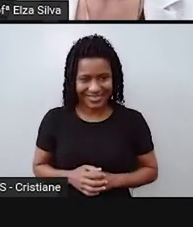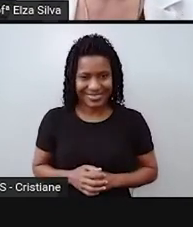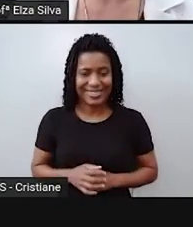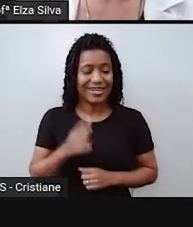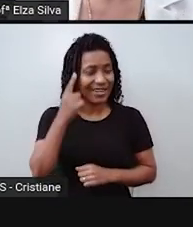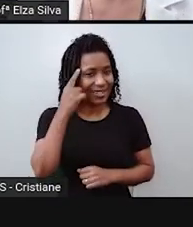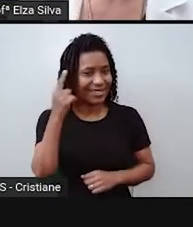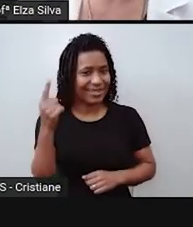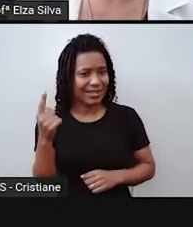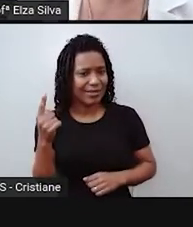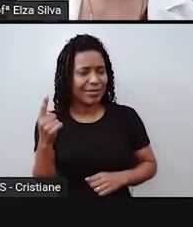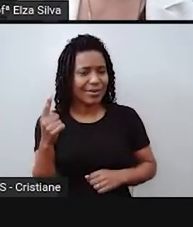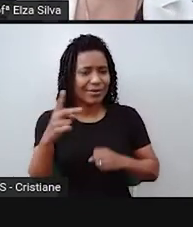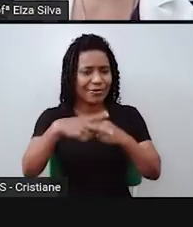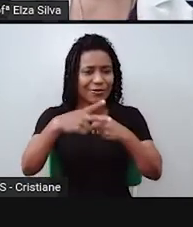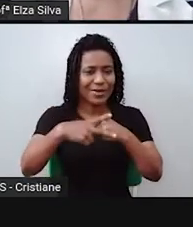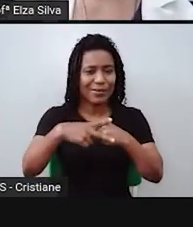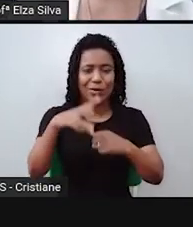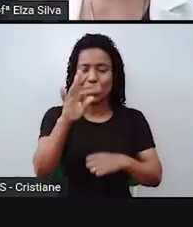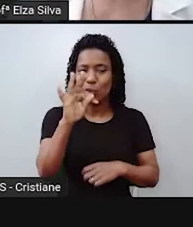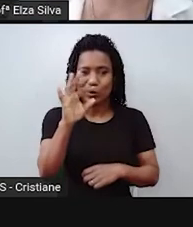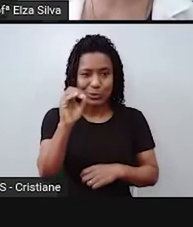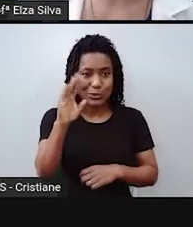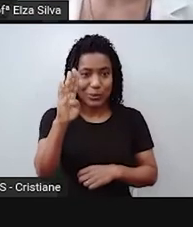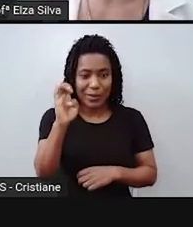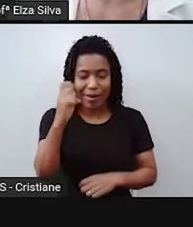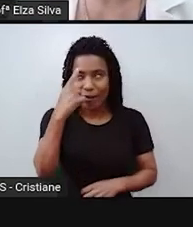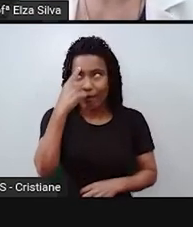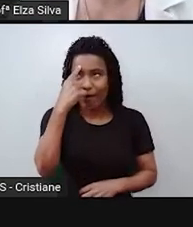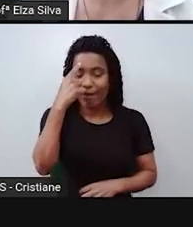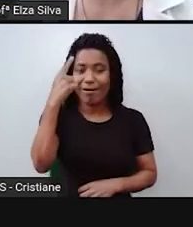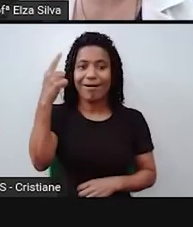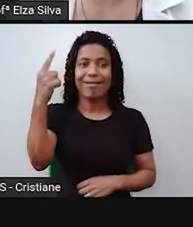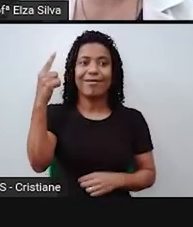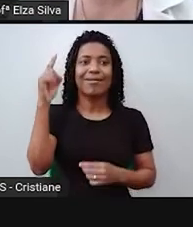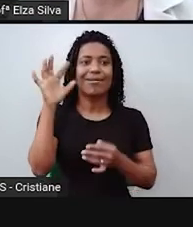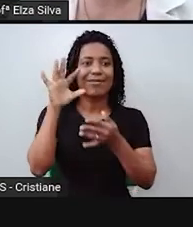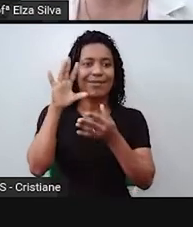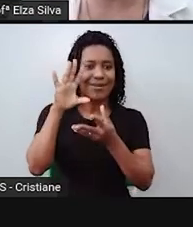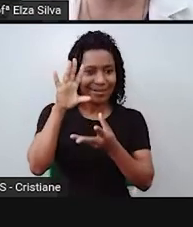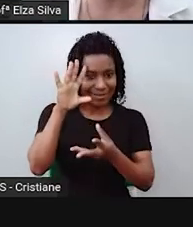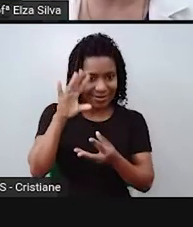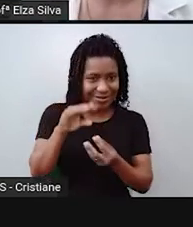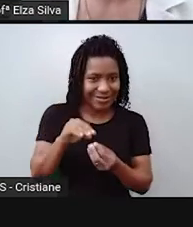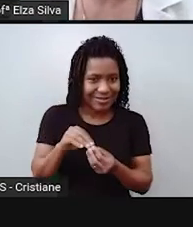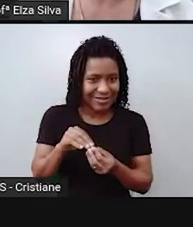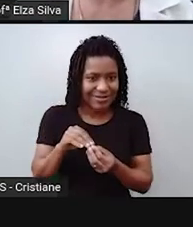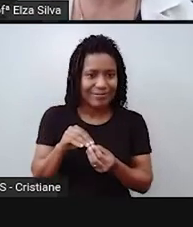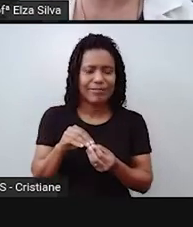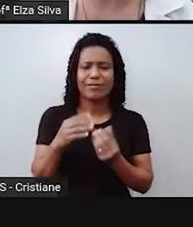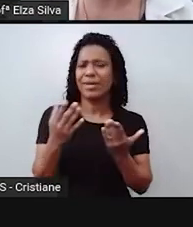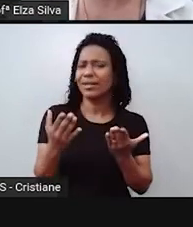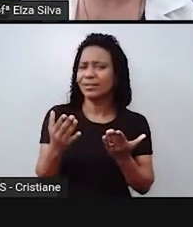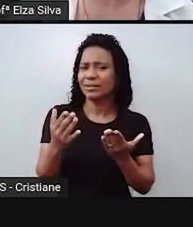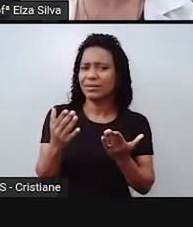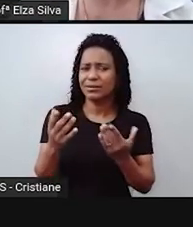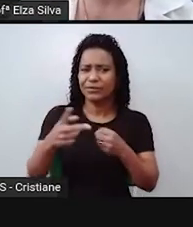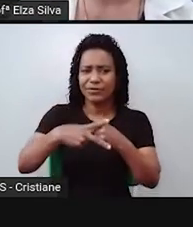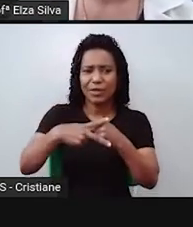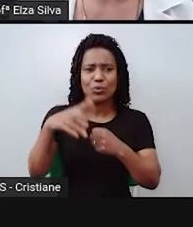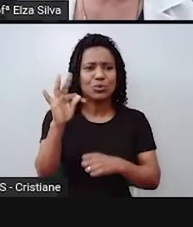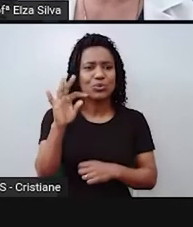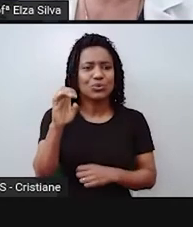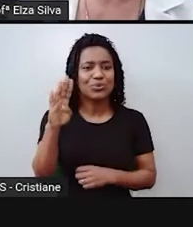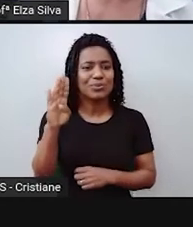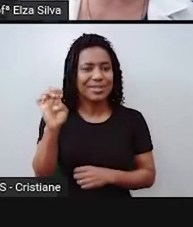Sim, mas por que nós estamos falando do verbo to be ao nos referirmos ao futuro próximo, going to, em inglês?